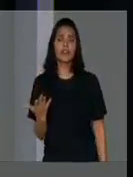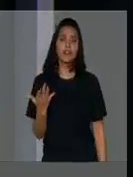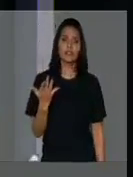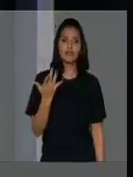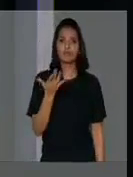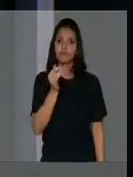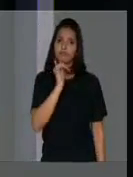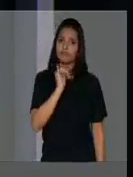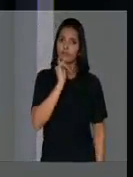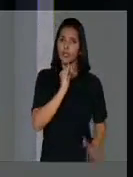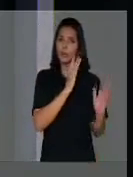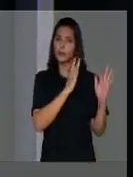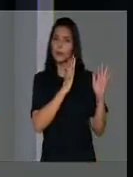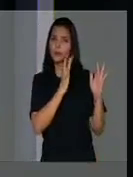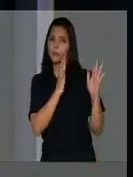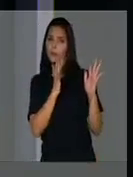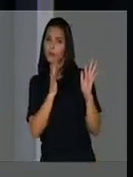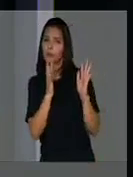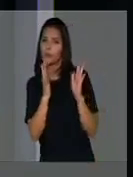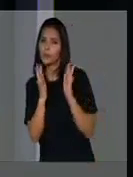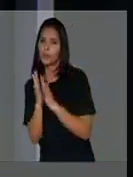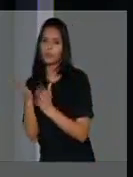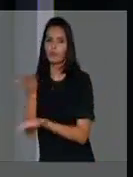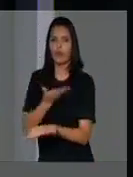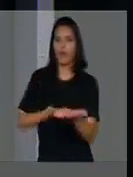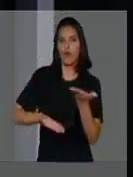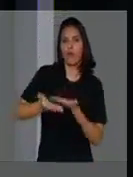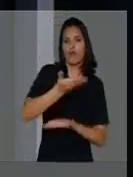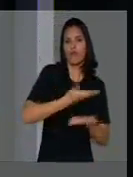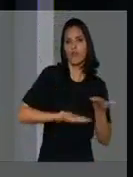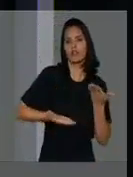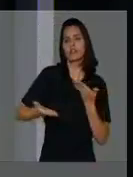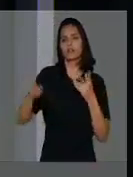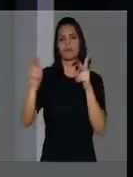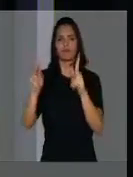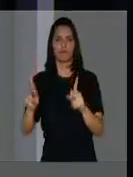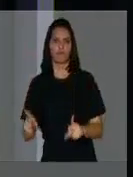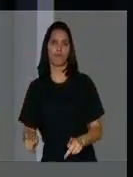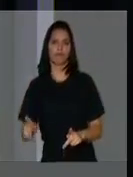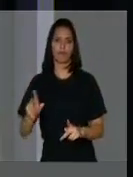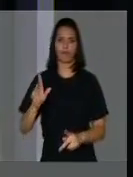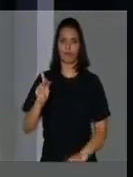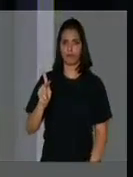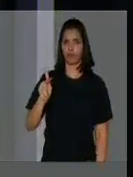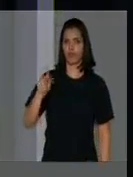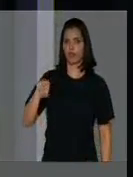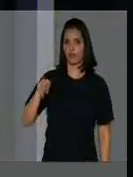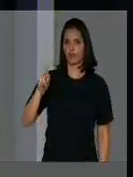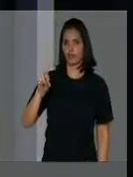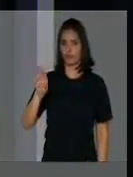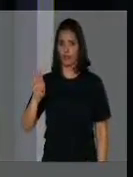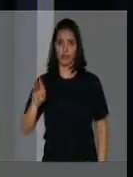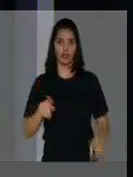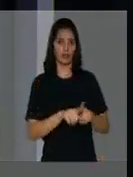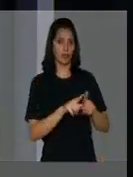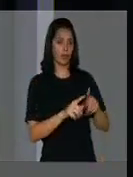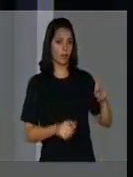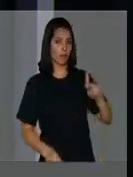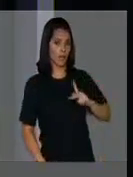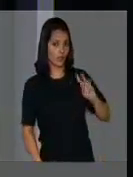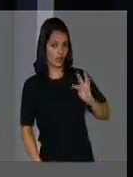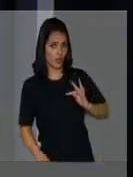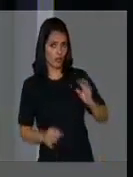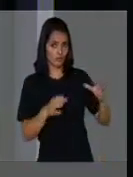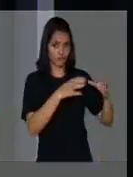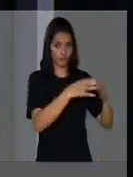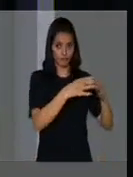longo período de convivência harmoniosa entre PT e PMDB, ou talvez mesmo pela